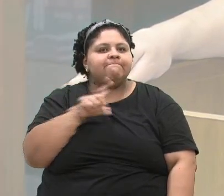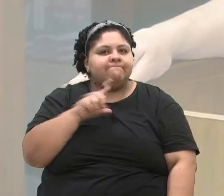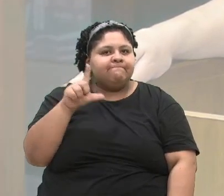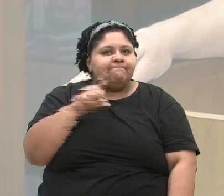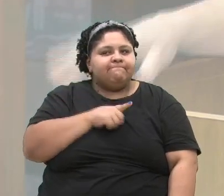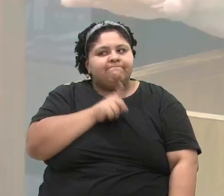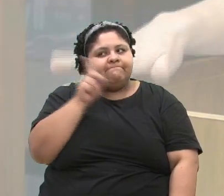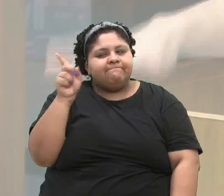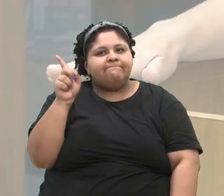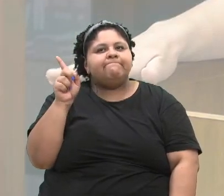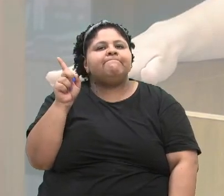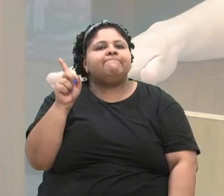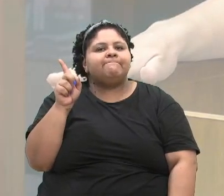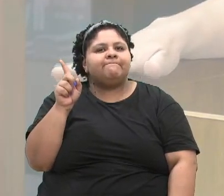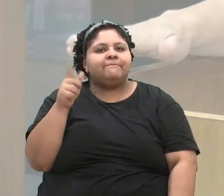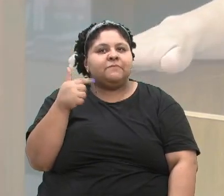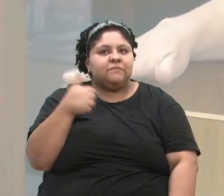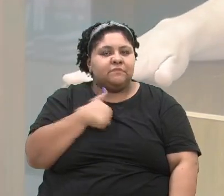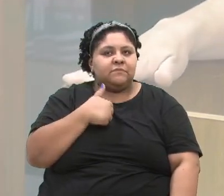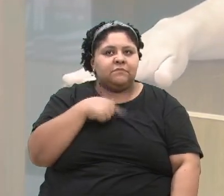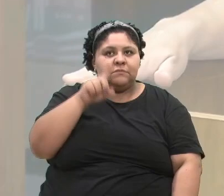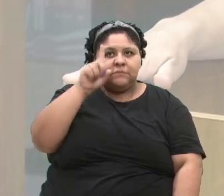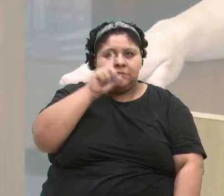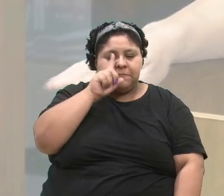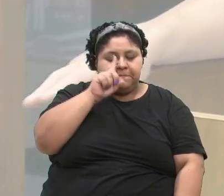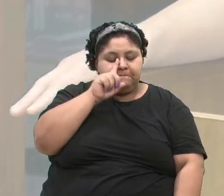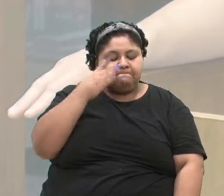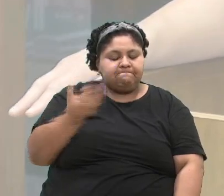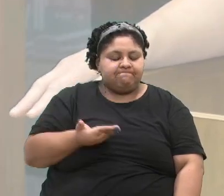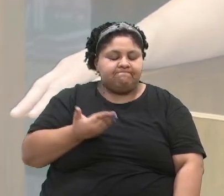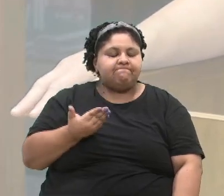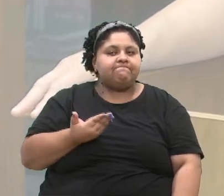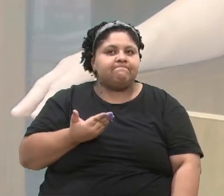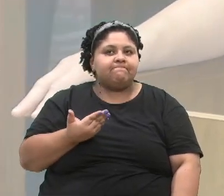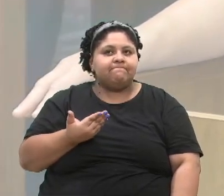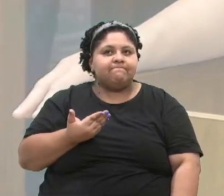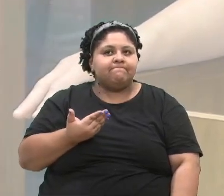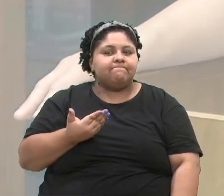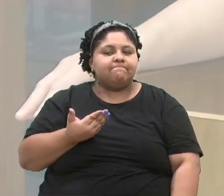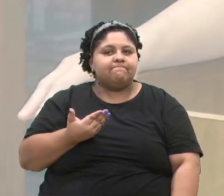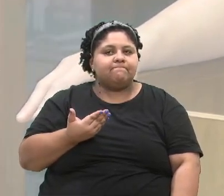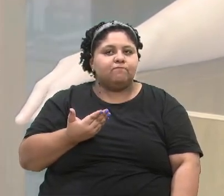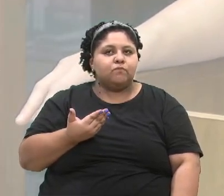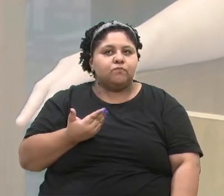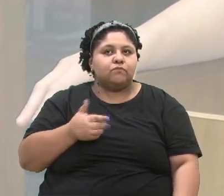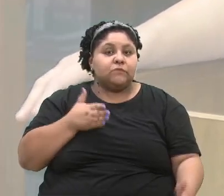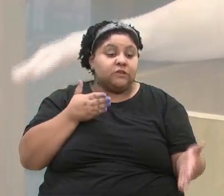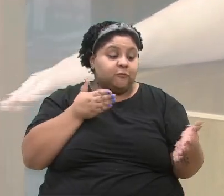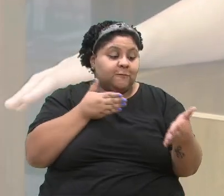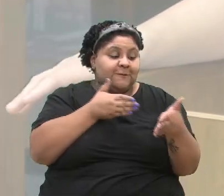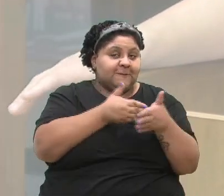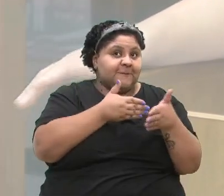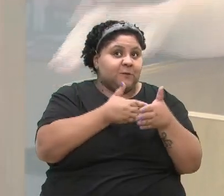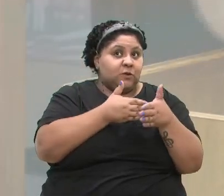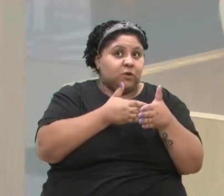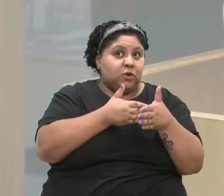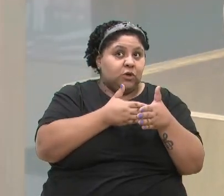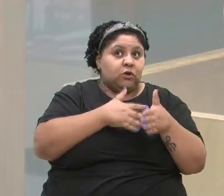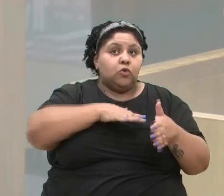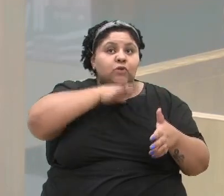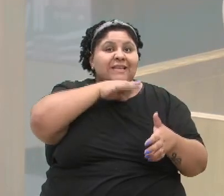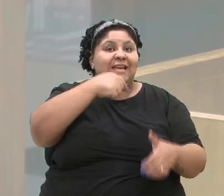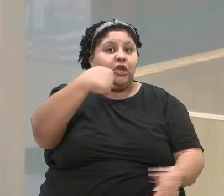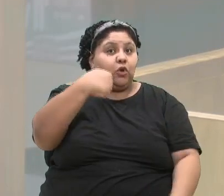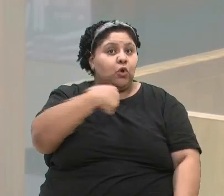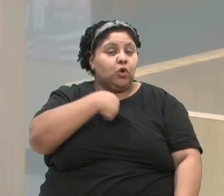de lá. Foi a mãe que, quando foi delimitado o terreno que seria nosso, que